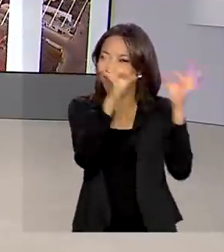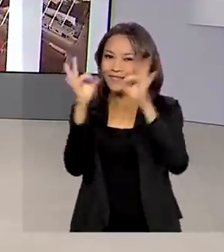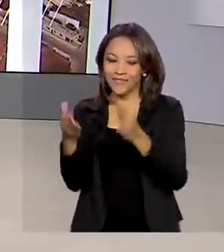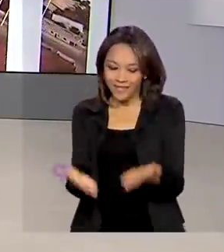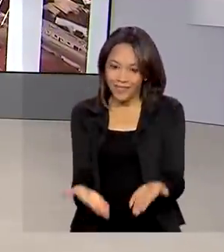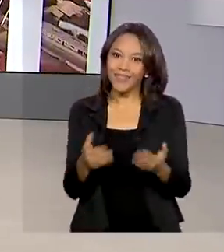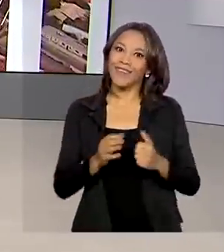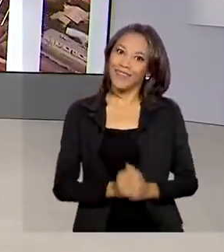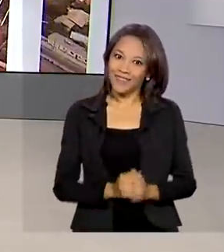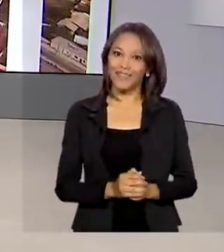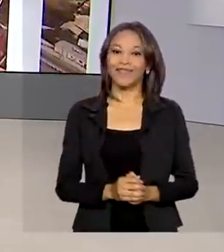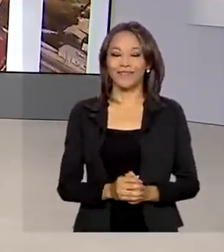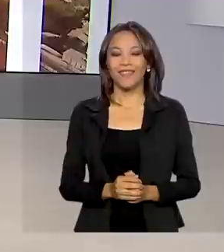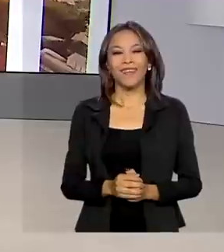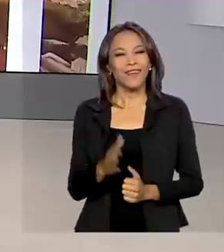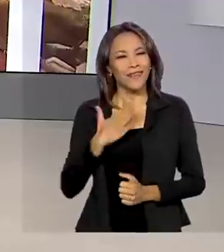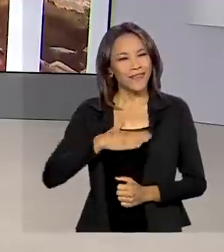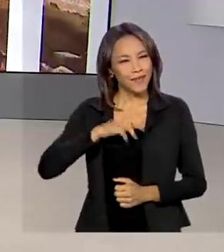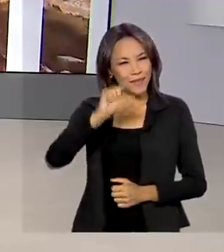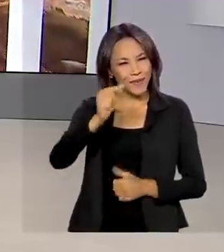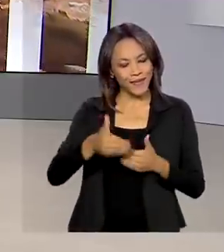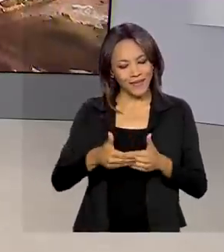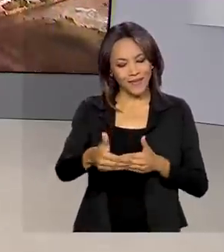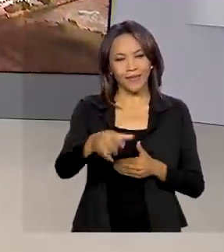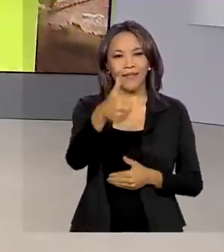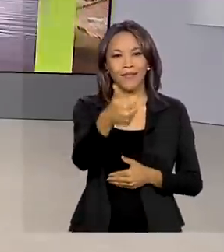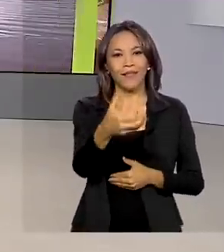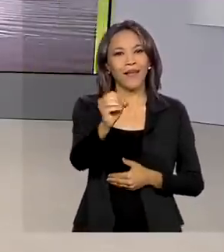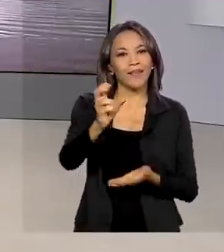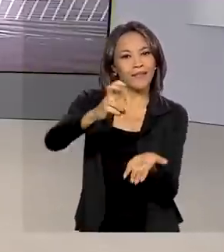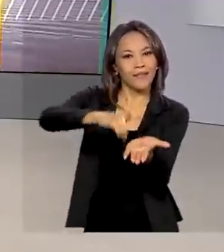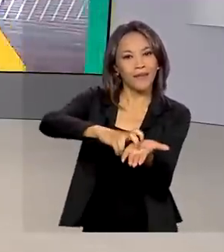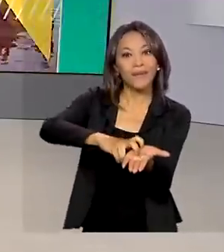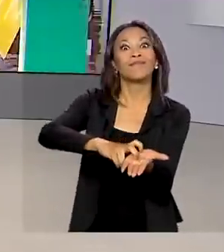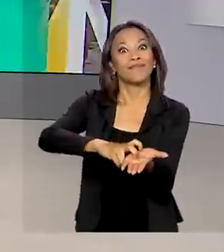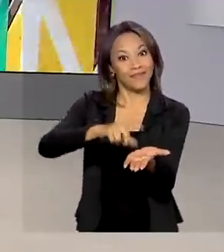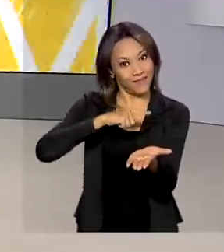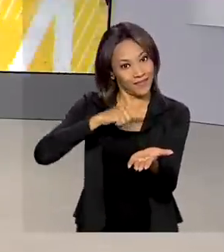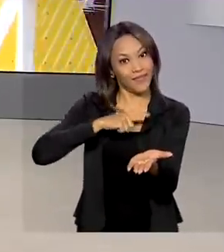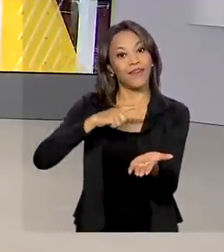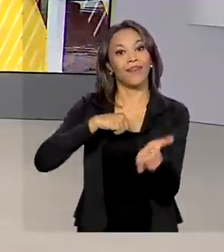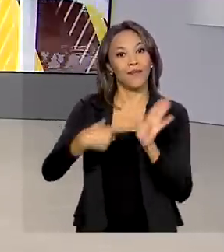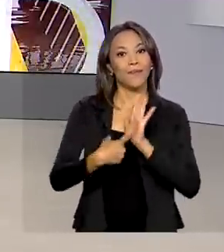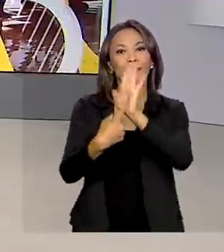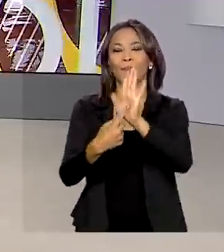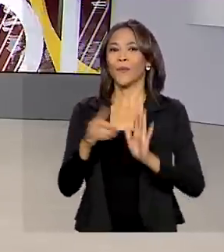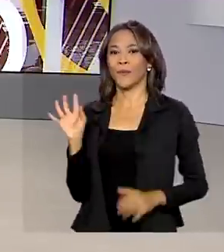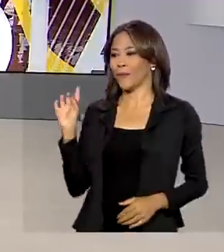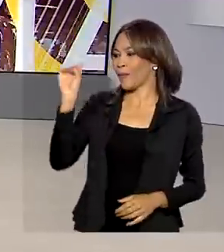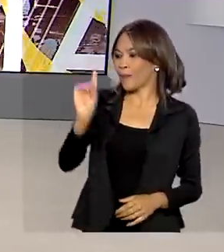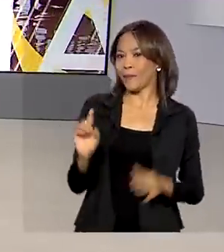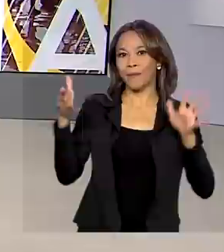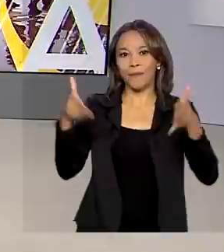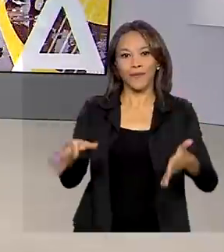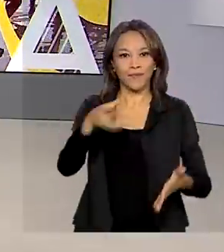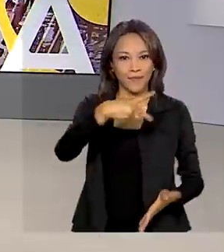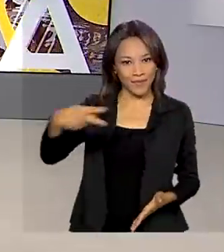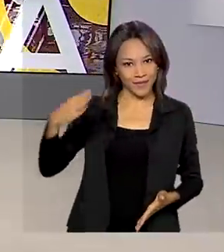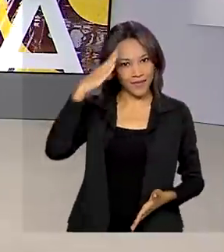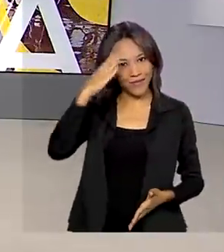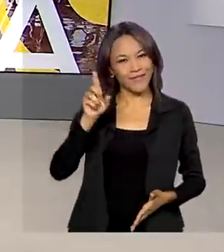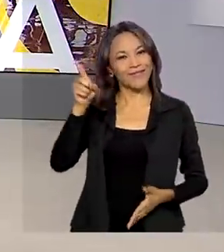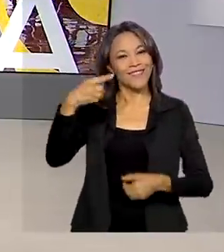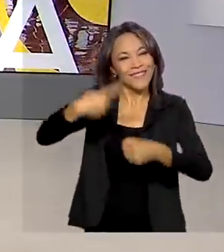pela sua audiência aqui no Brasil em Dia. E daqui a pouquinho, a partir das 10 horas da manhã, tem transmissão ao vivo da participação do presidente Jair Bolsonaro,